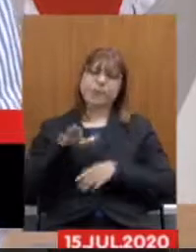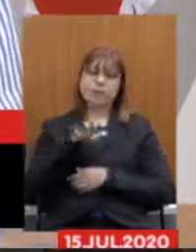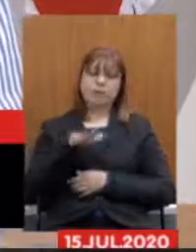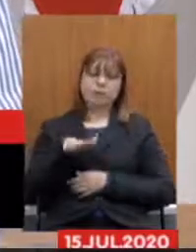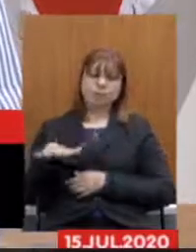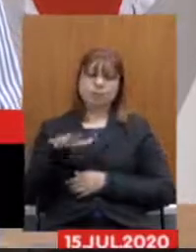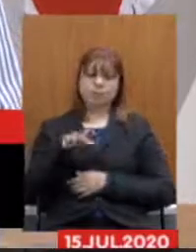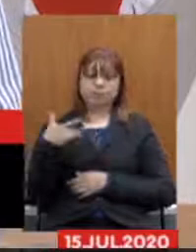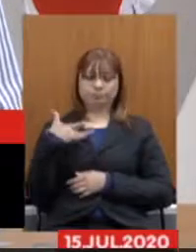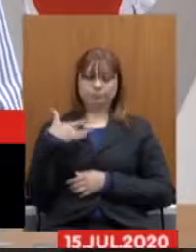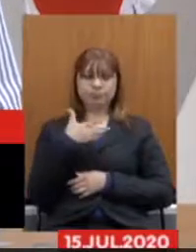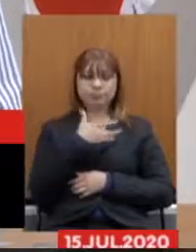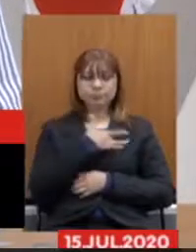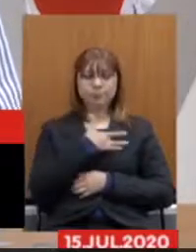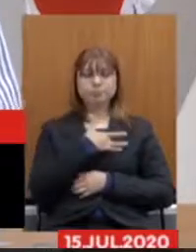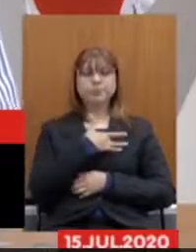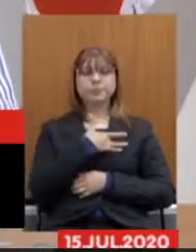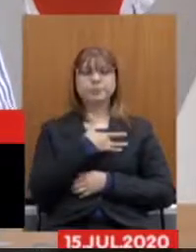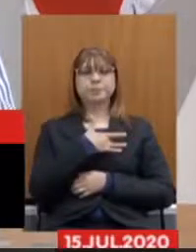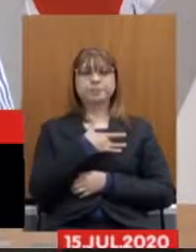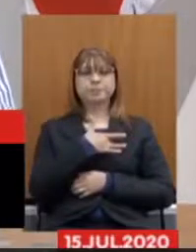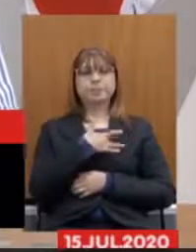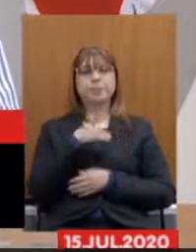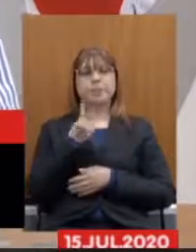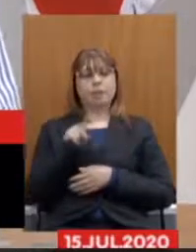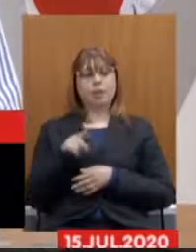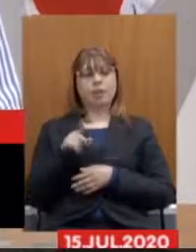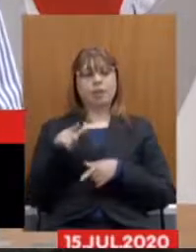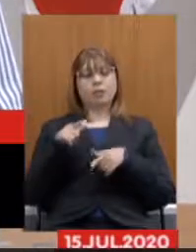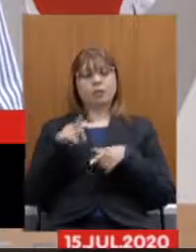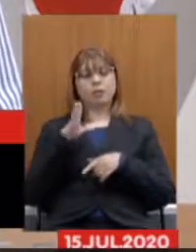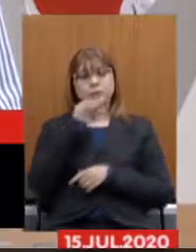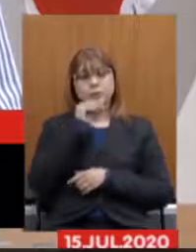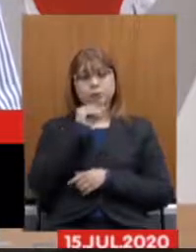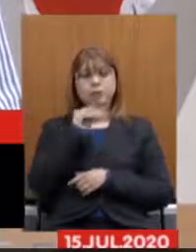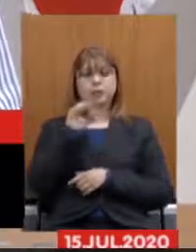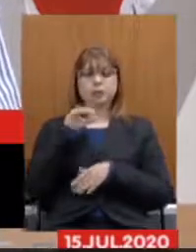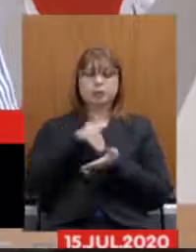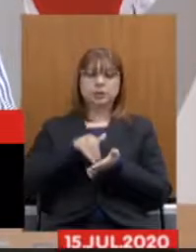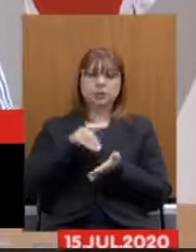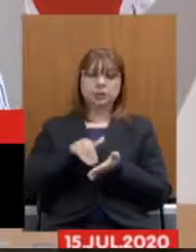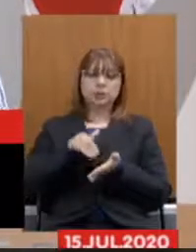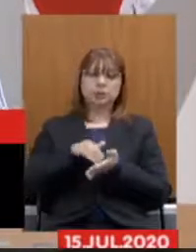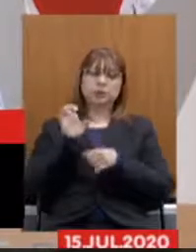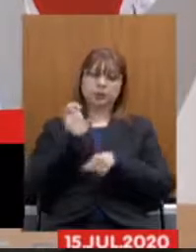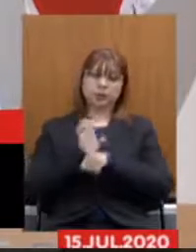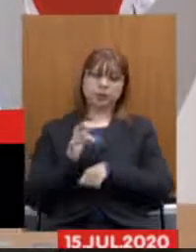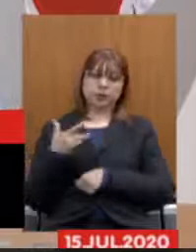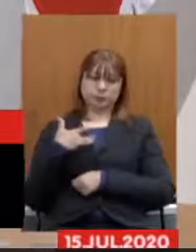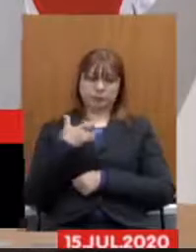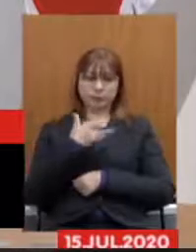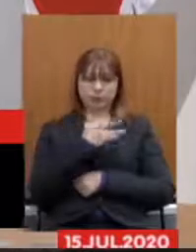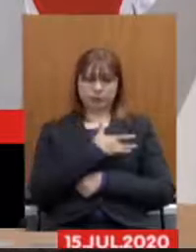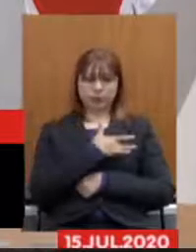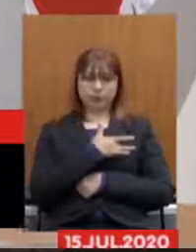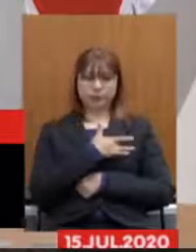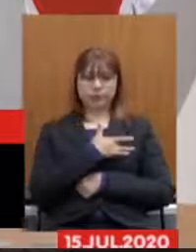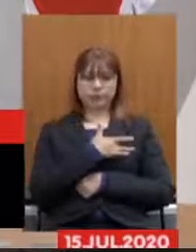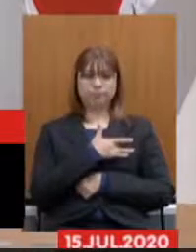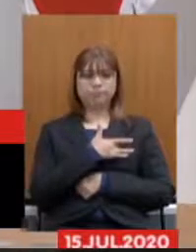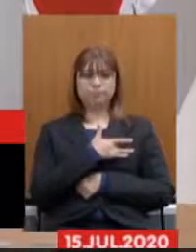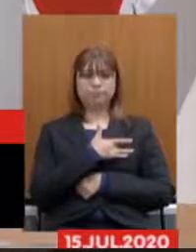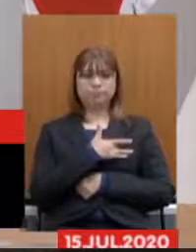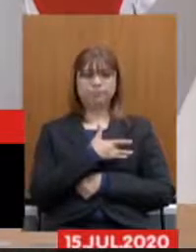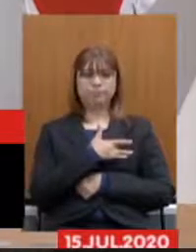envolvem os trabalhadores da Secretaria Estadual Saúde que estão distribuídos